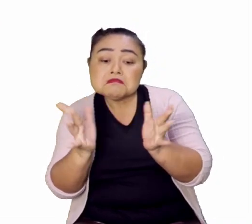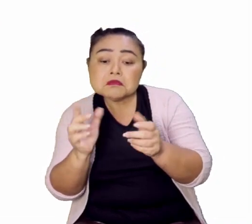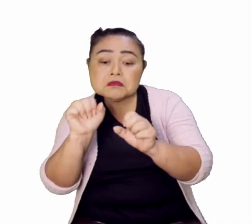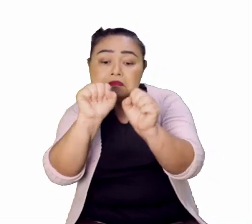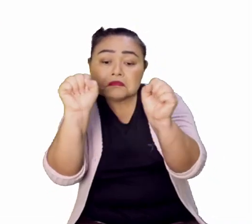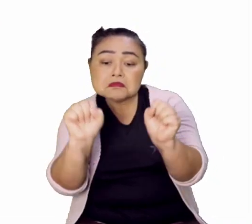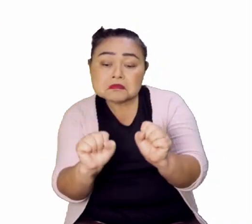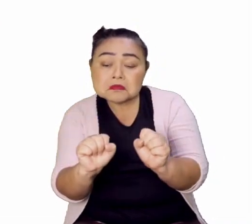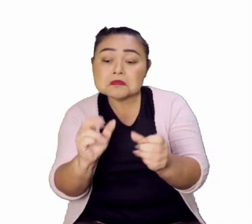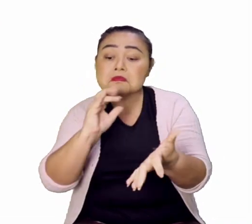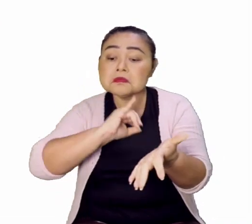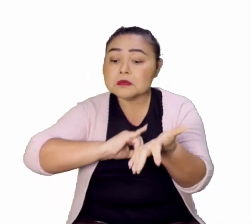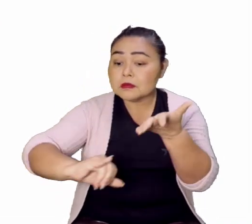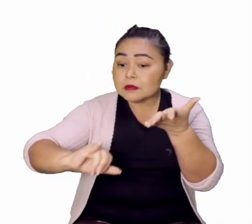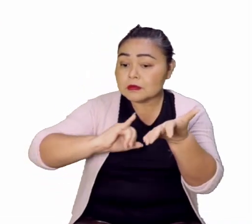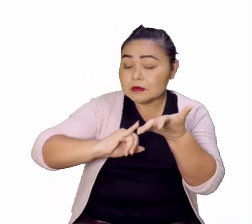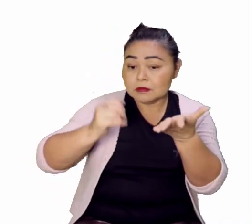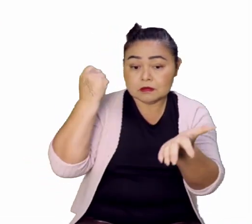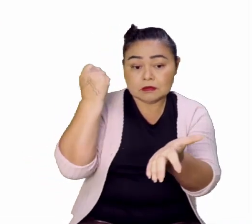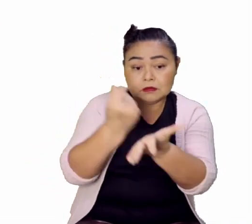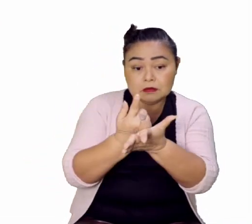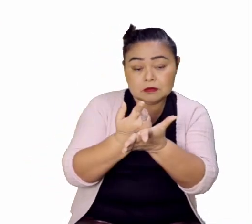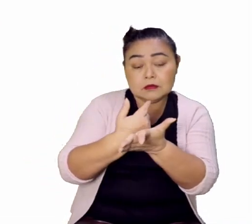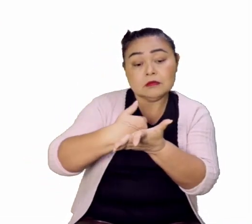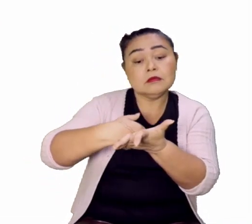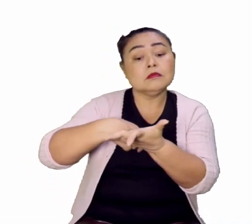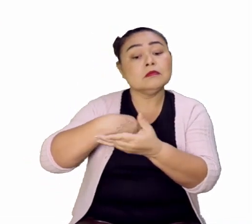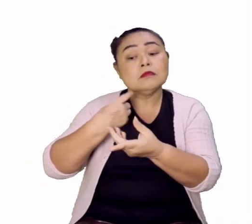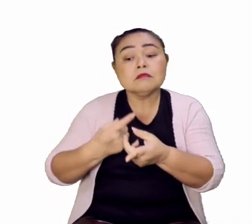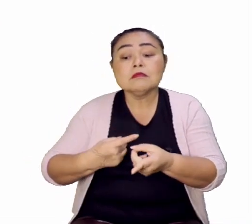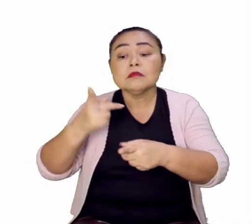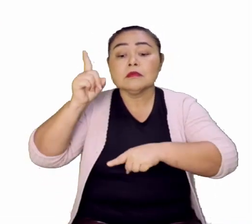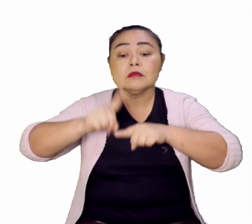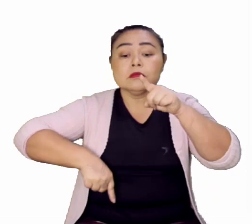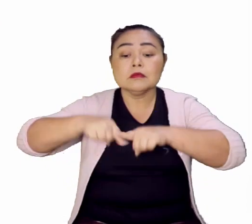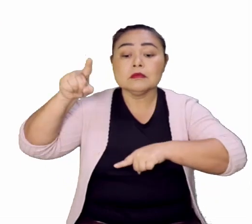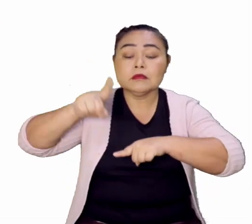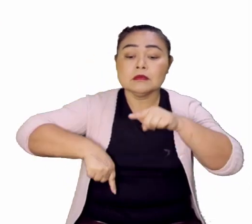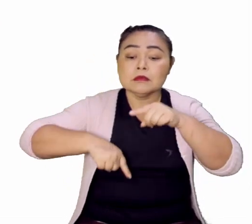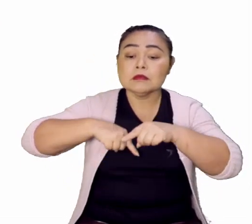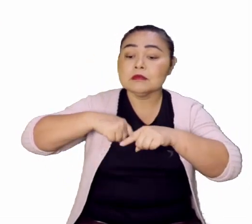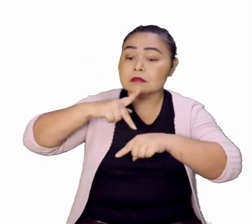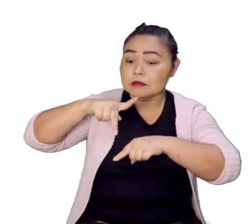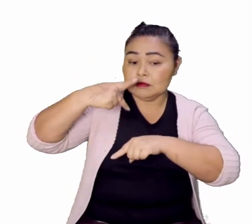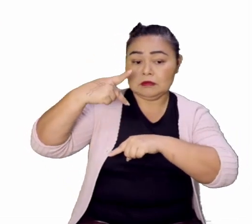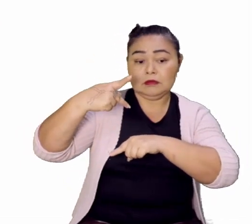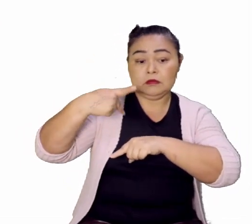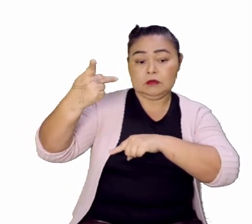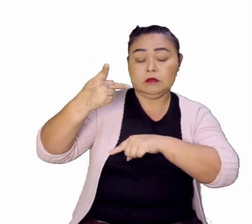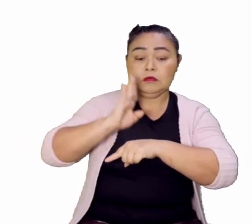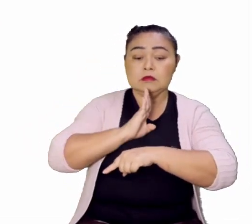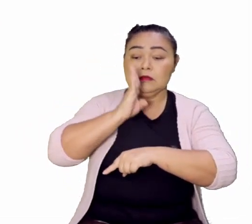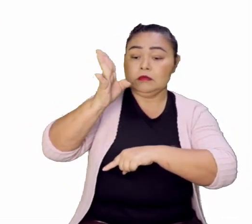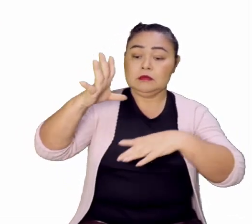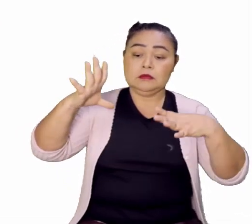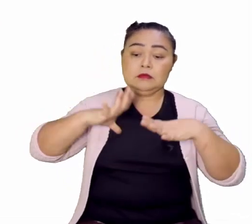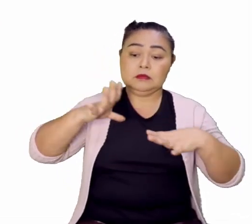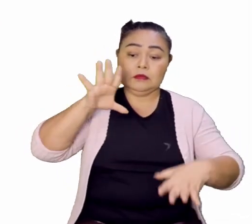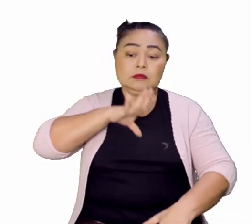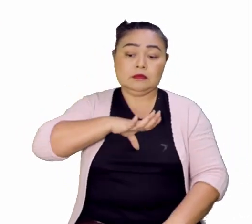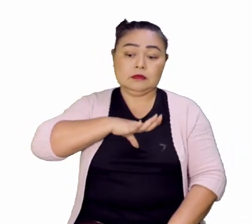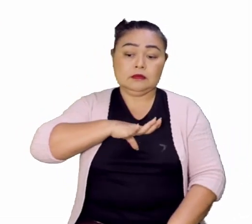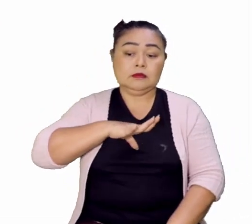arrecadação de impostos e a importação dos produtos para a subsistência diretamente da